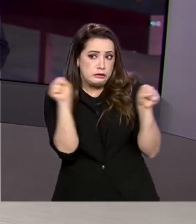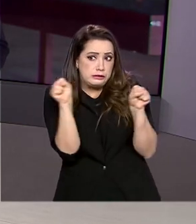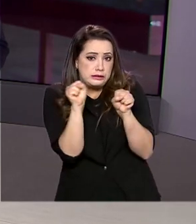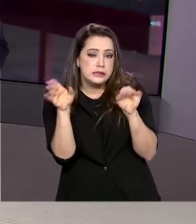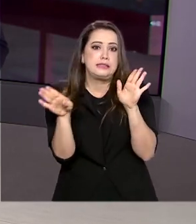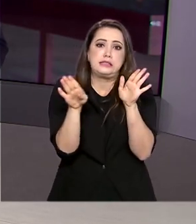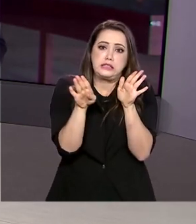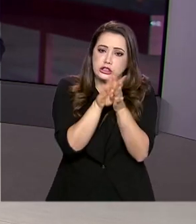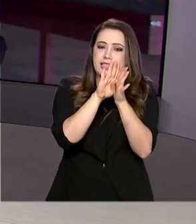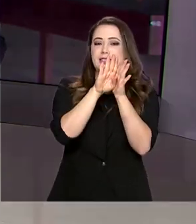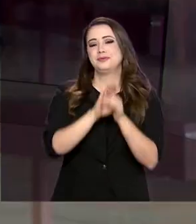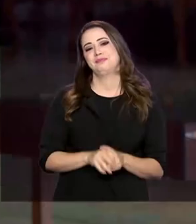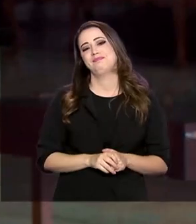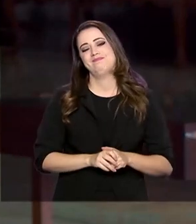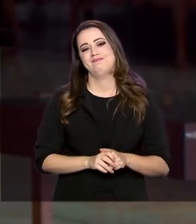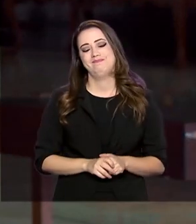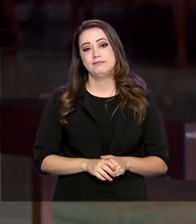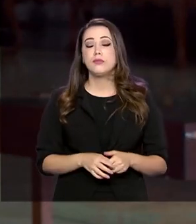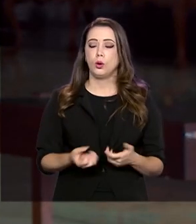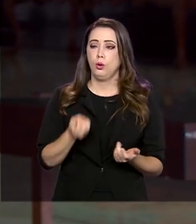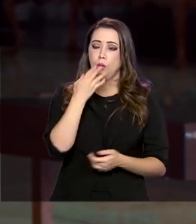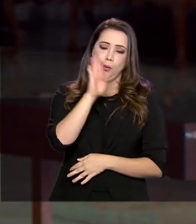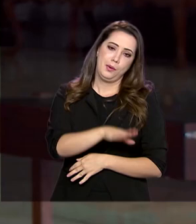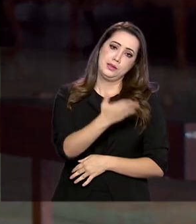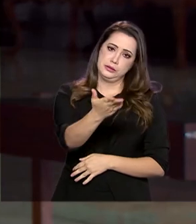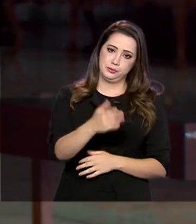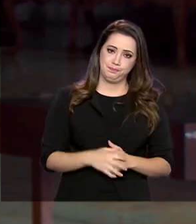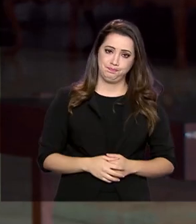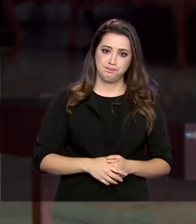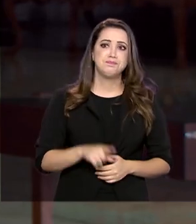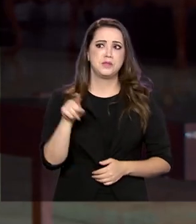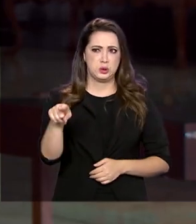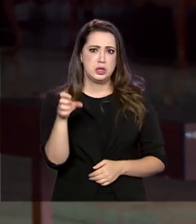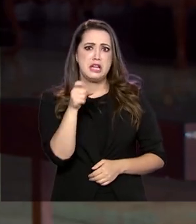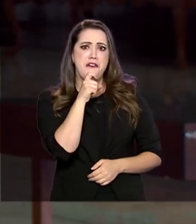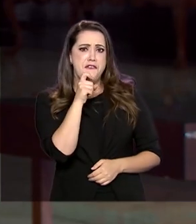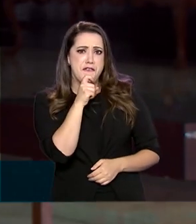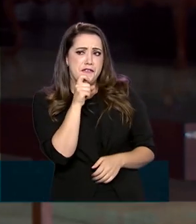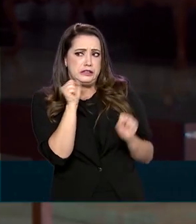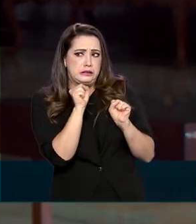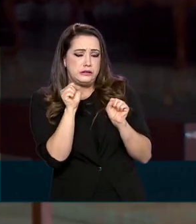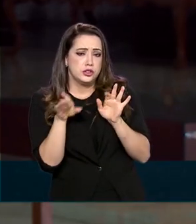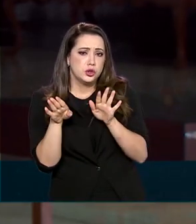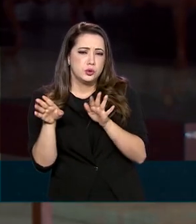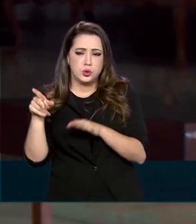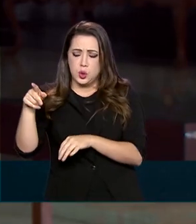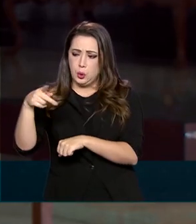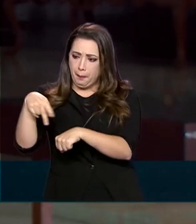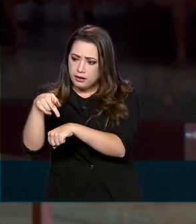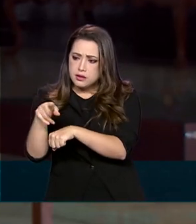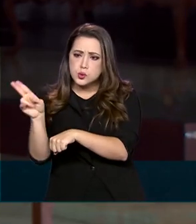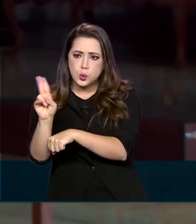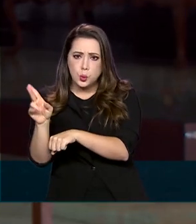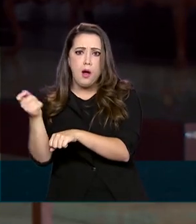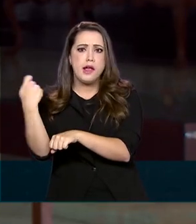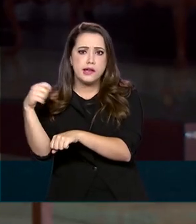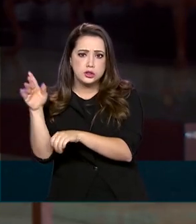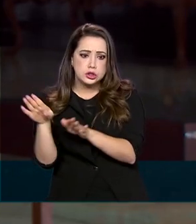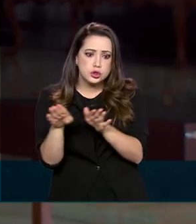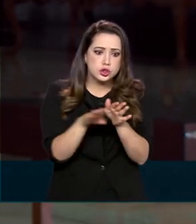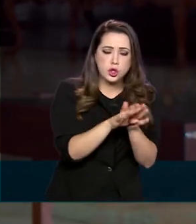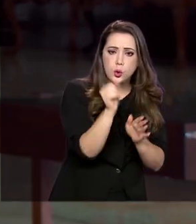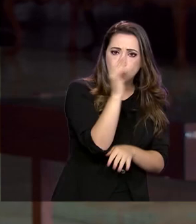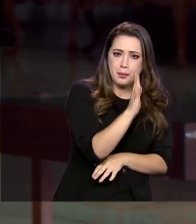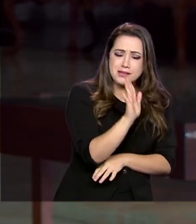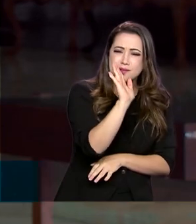Pois é, Roberto, boa tarde para você, boa tarde para todos. Essa frente fria, ela veio do Uruguai e da Argentina e já chegou no Brasil, como você comentou,